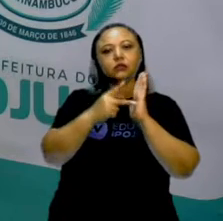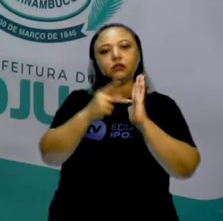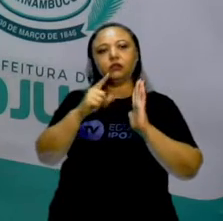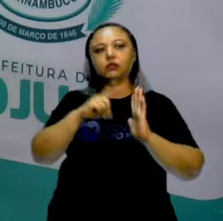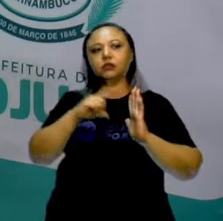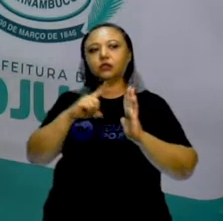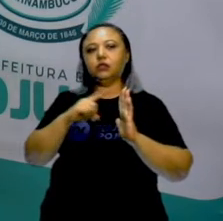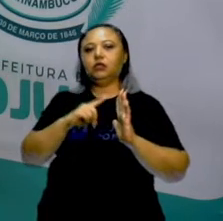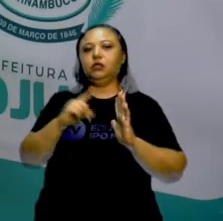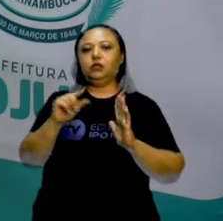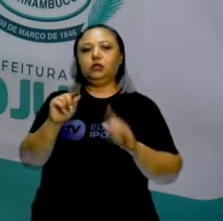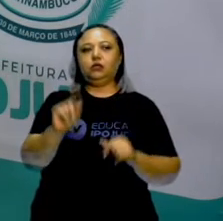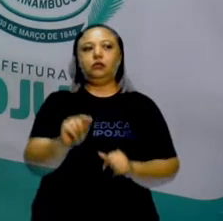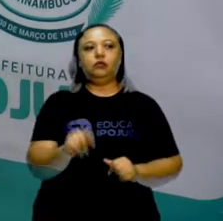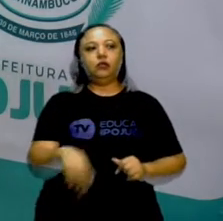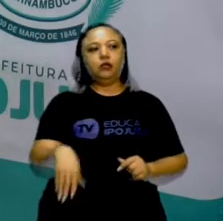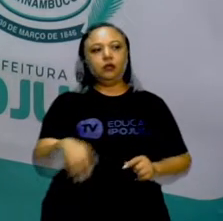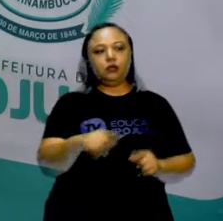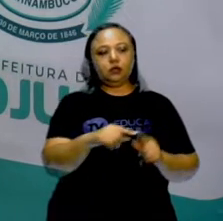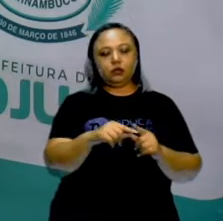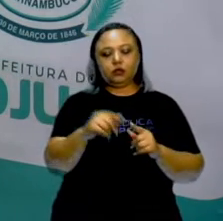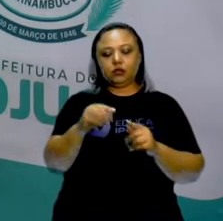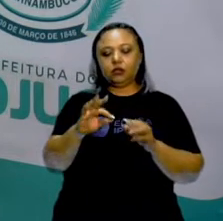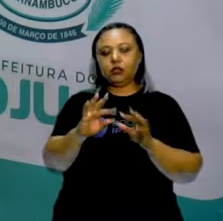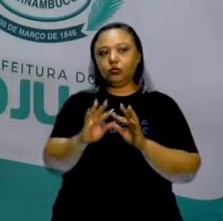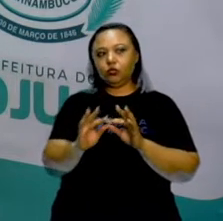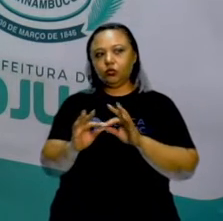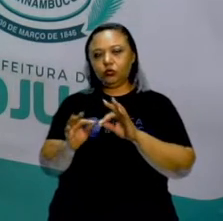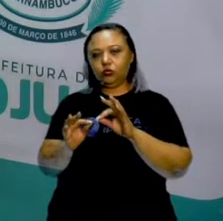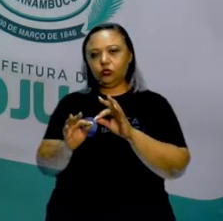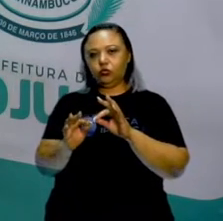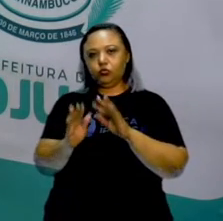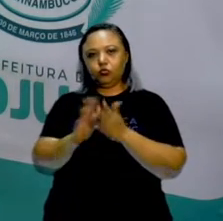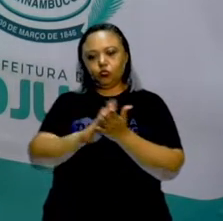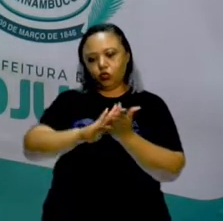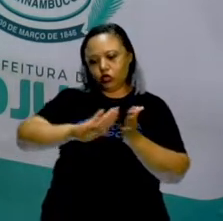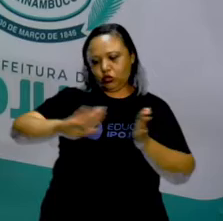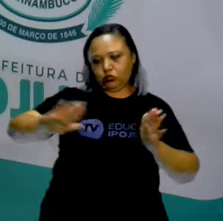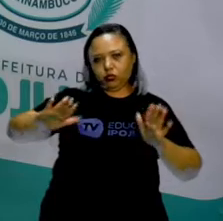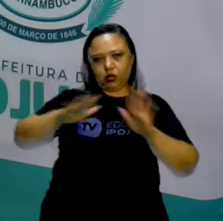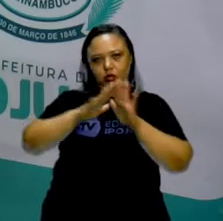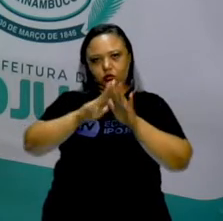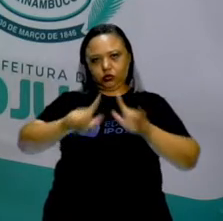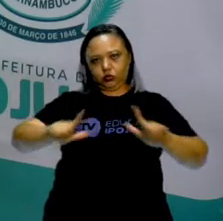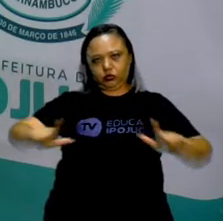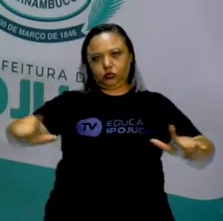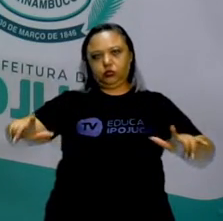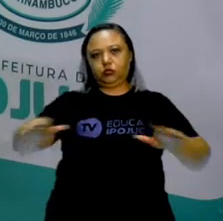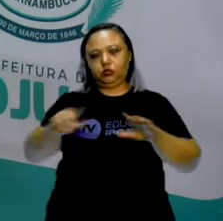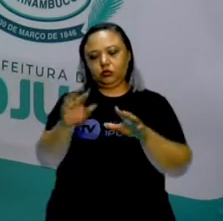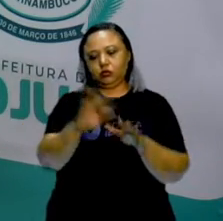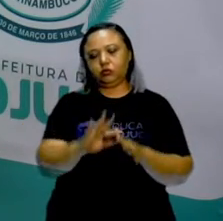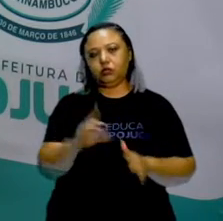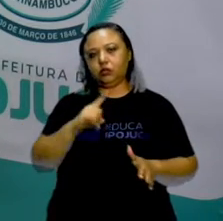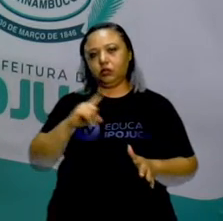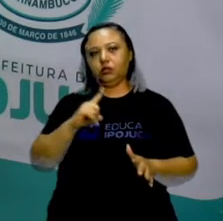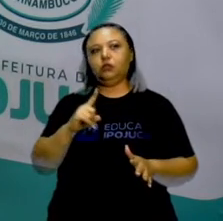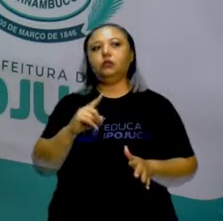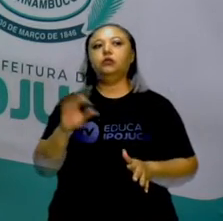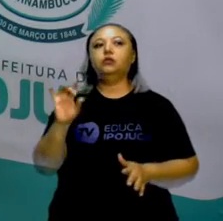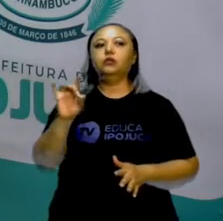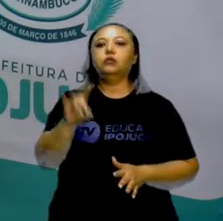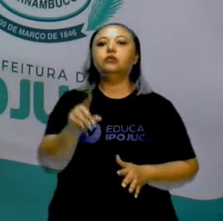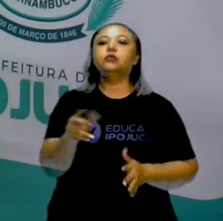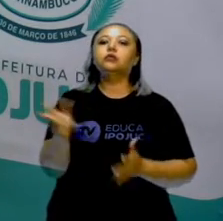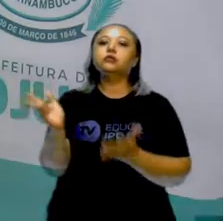acordo com os ângulos internos, que é esse espaçozinho aqui que existe entre cada um dos lados. Está certo? Então, esses